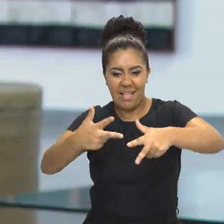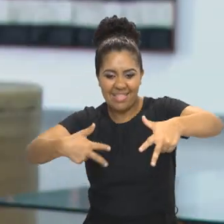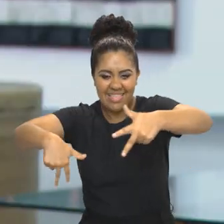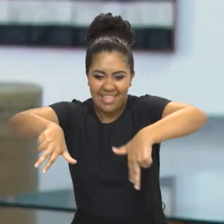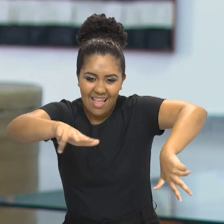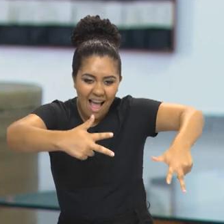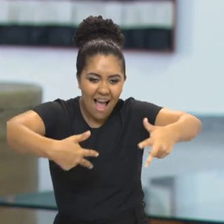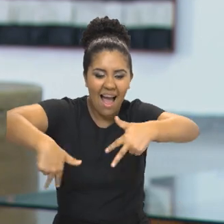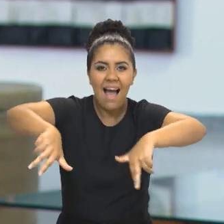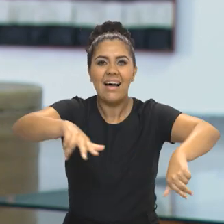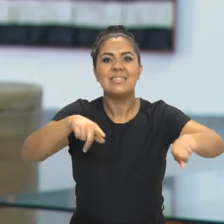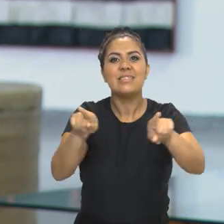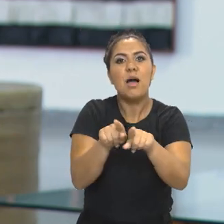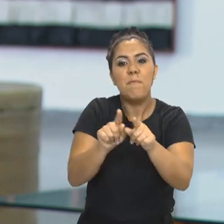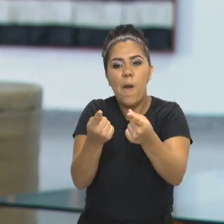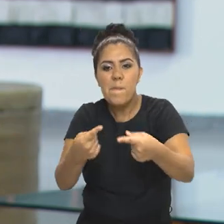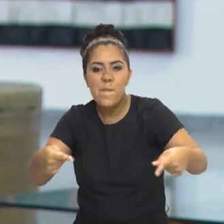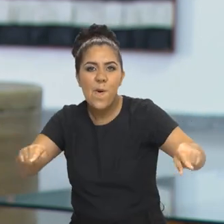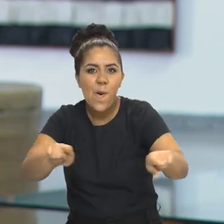de música,